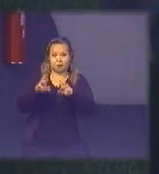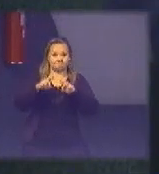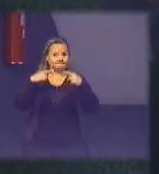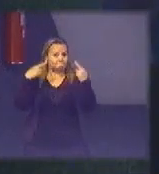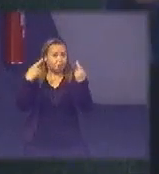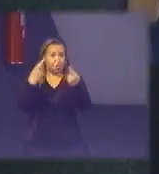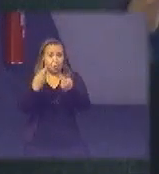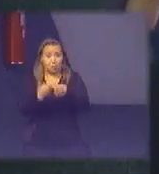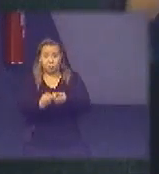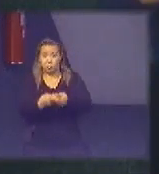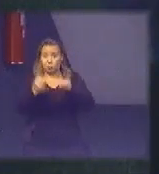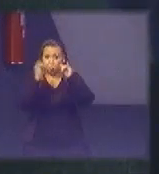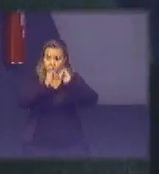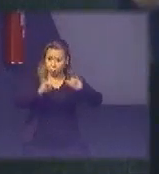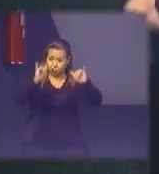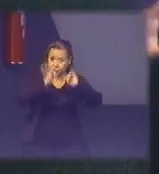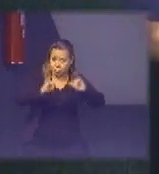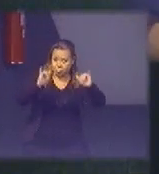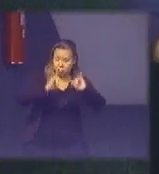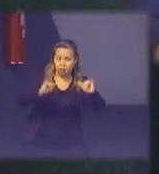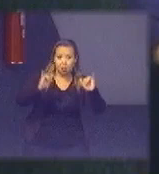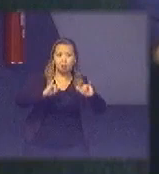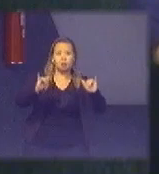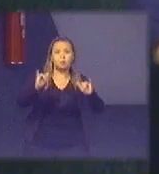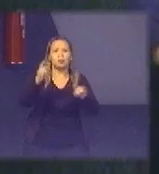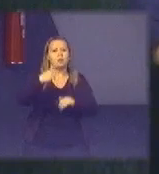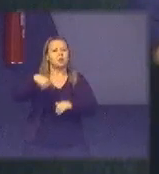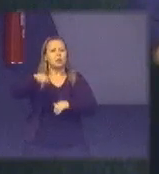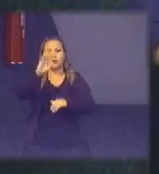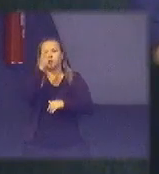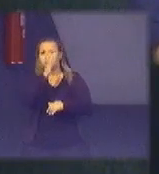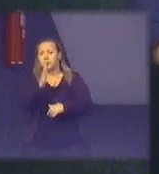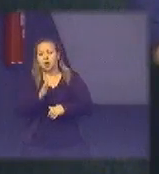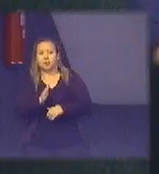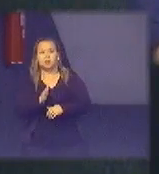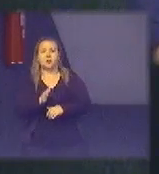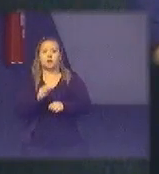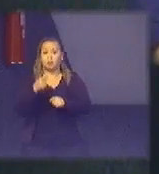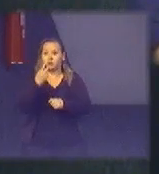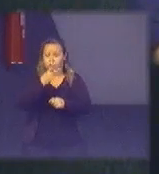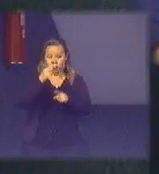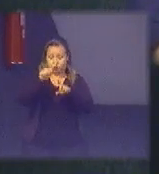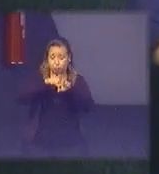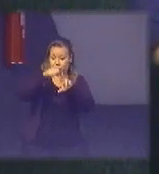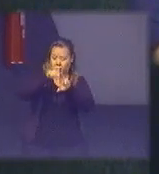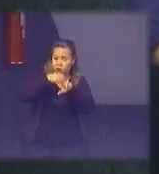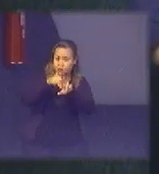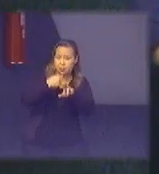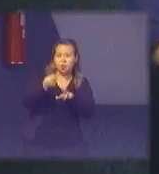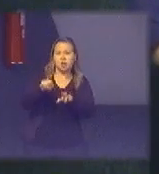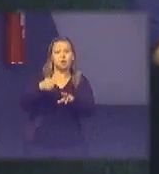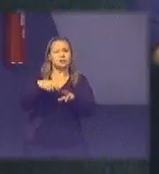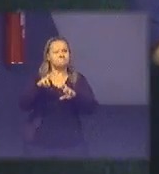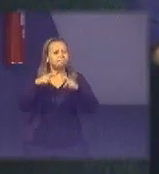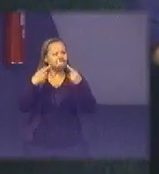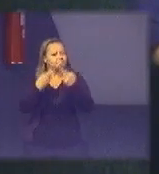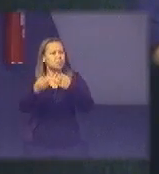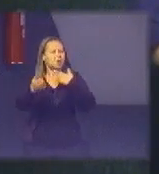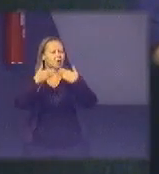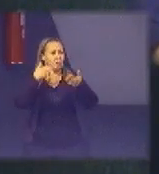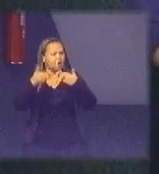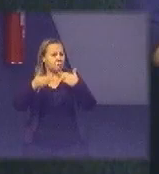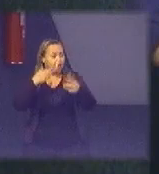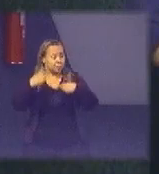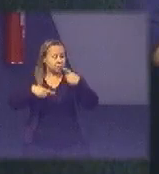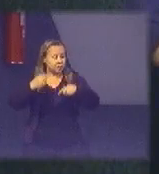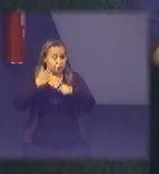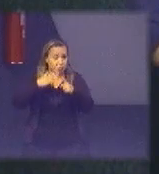em nível Brasil distribuir isso para todo mundo e ficar pelo menos aí uns dois meses maturando a norma e colhendo informações para toda a